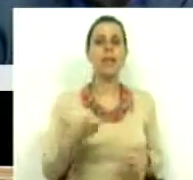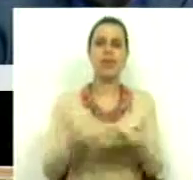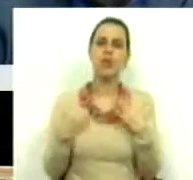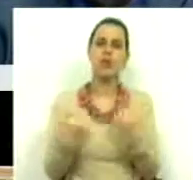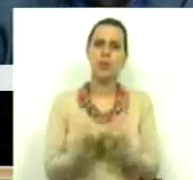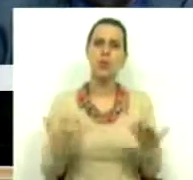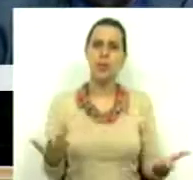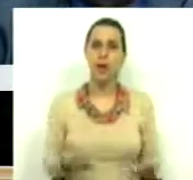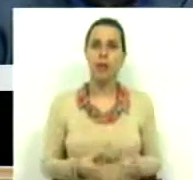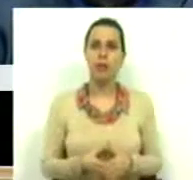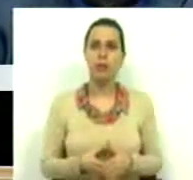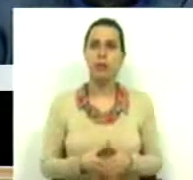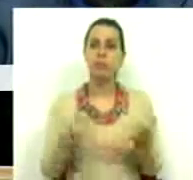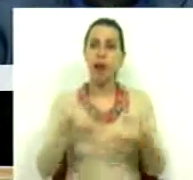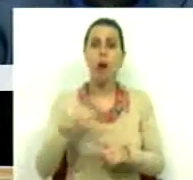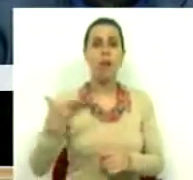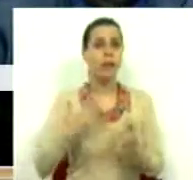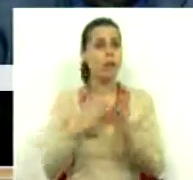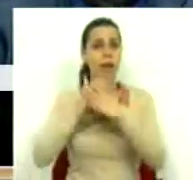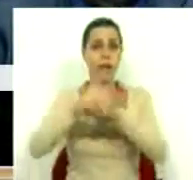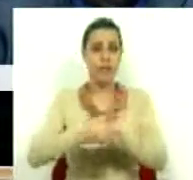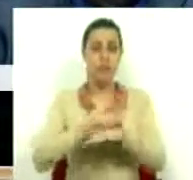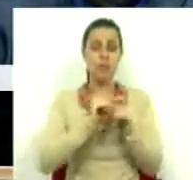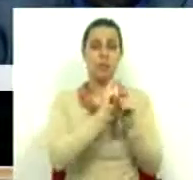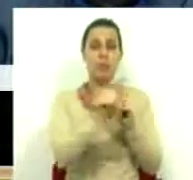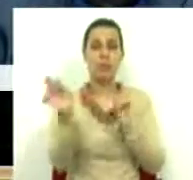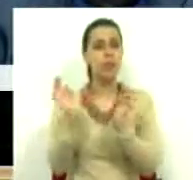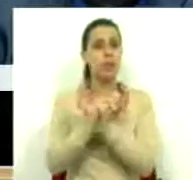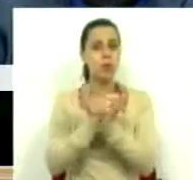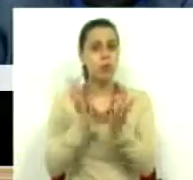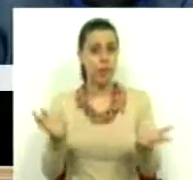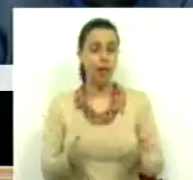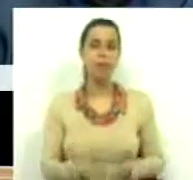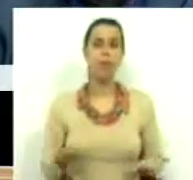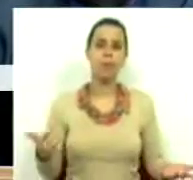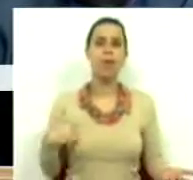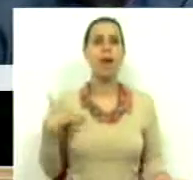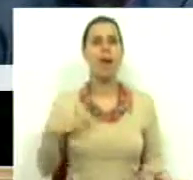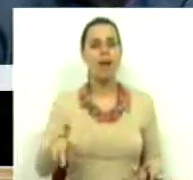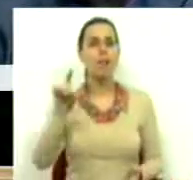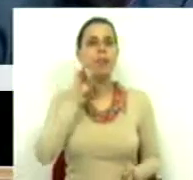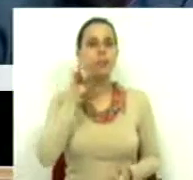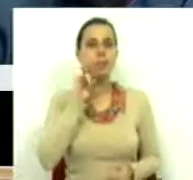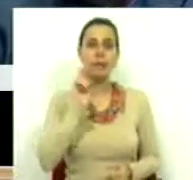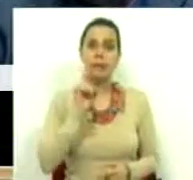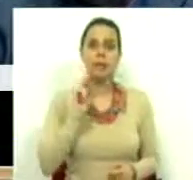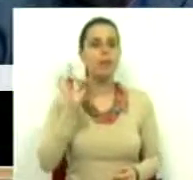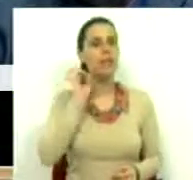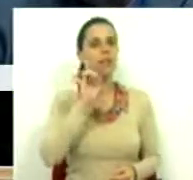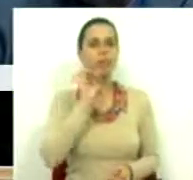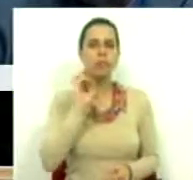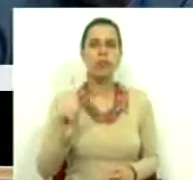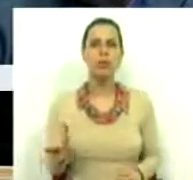sociais e ao direito ao acesso às prestações sociais. E eu quero salvaguardar exatamente a